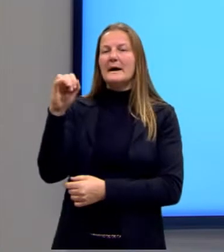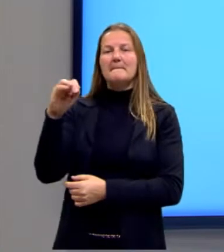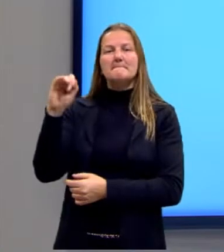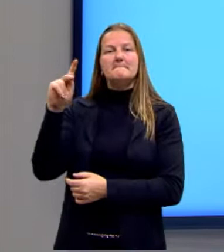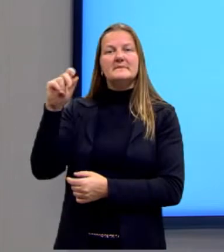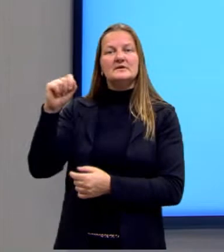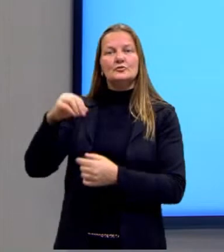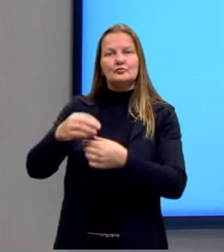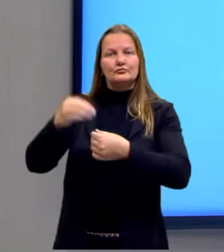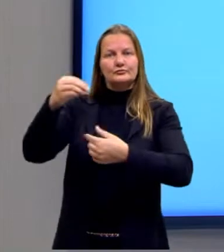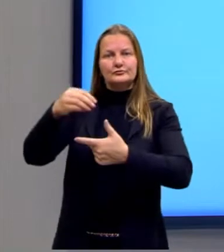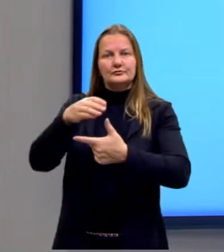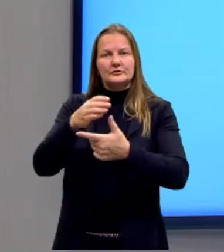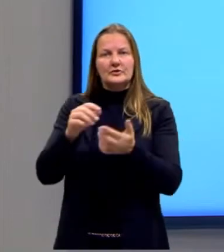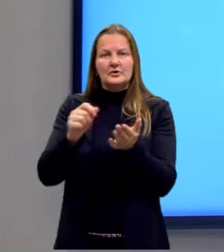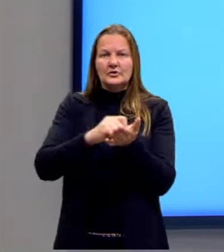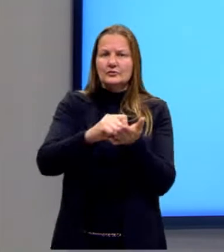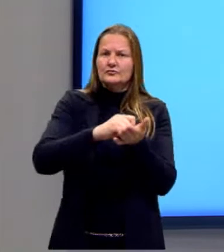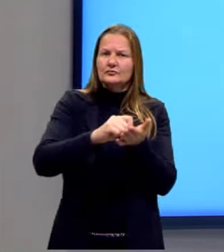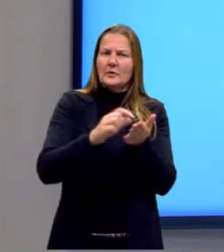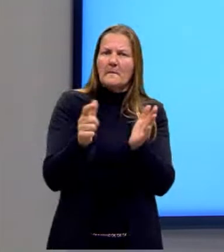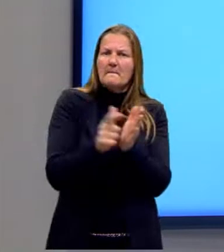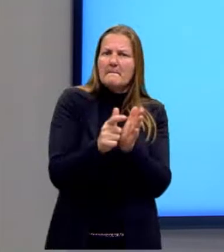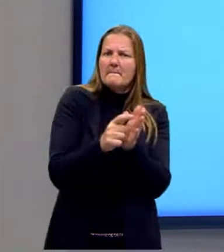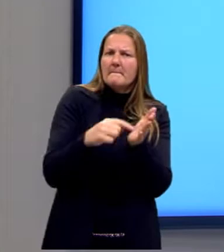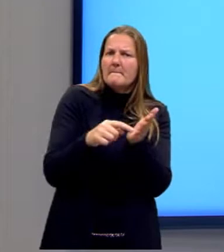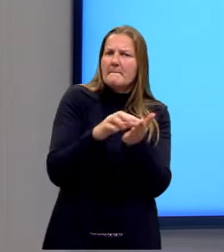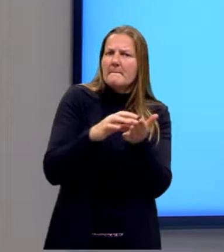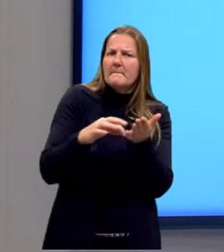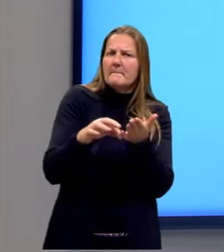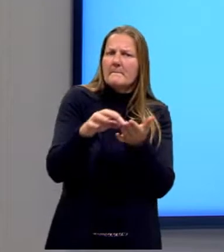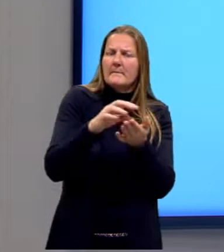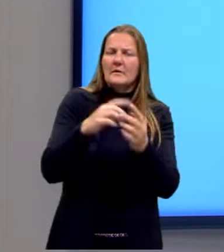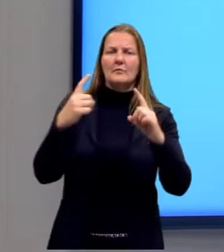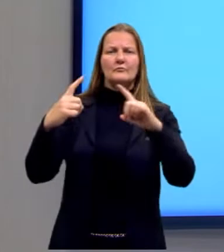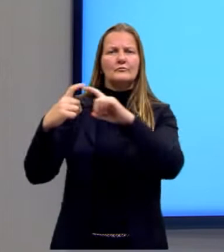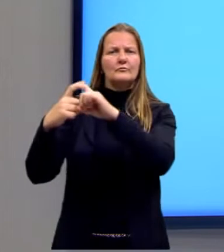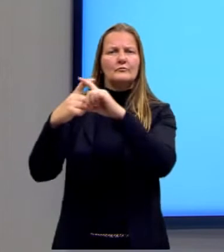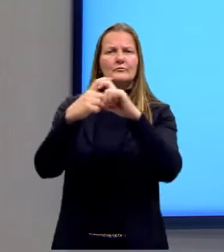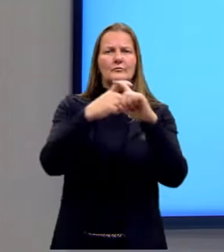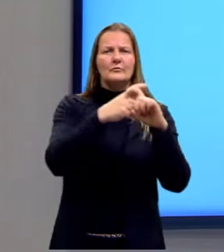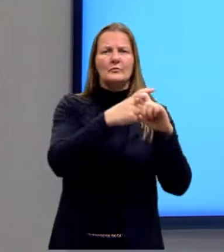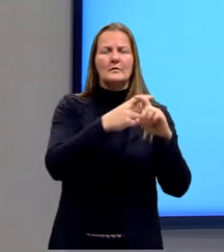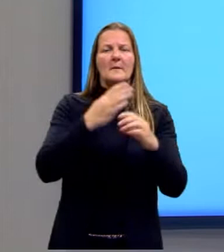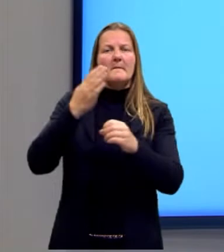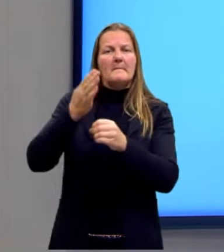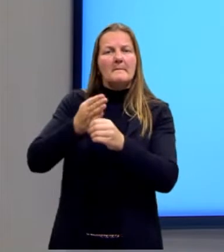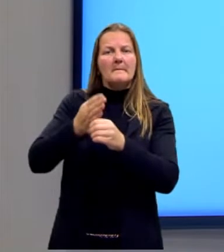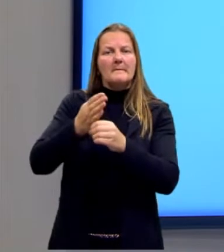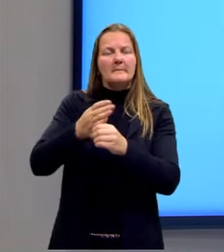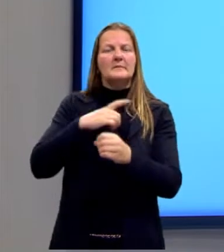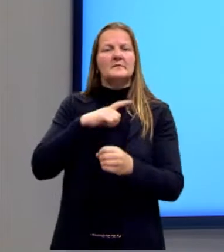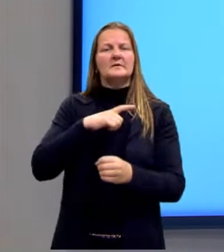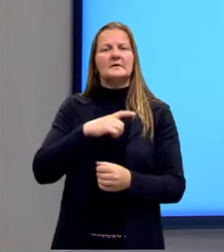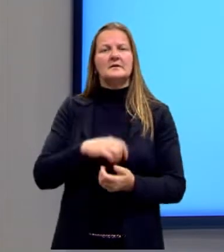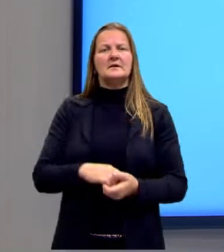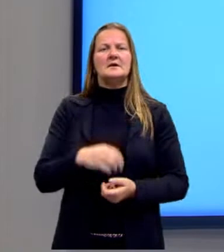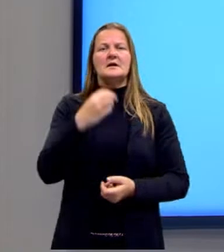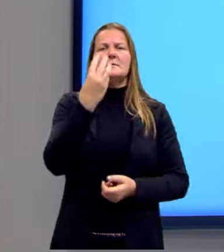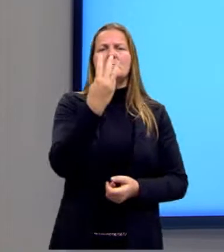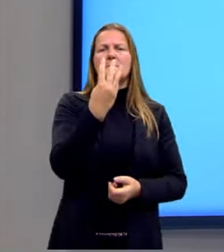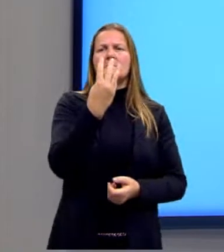notável tábua de secantes na tábua cuneiforme babilônica, Plimpton 322.